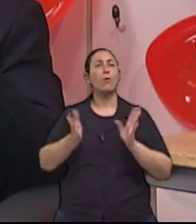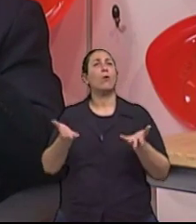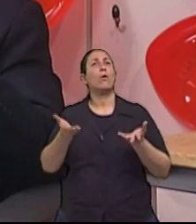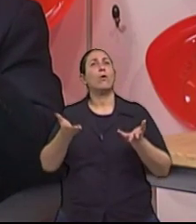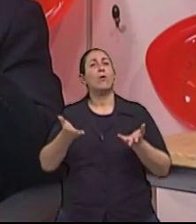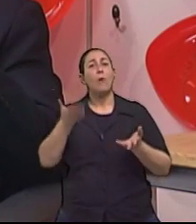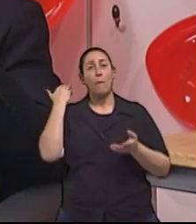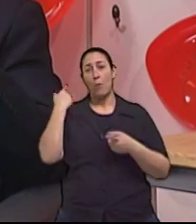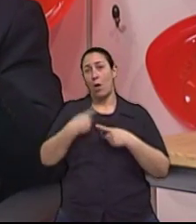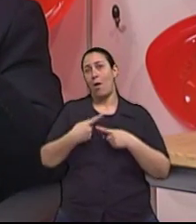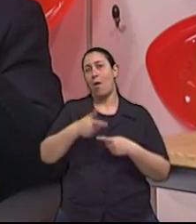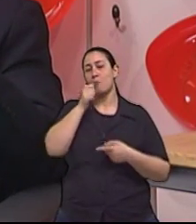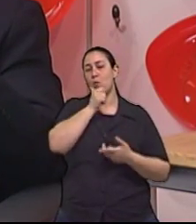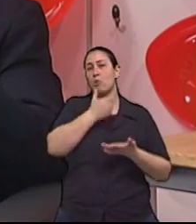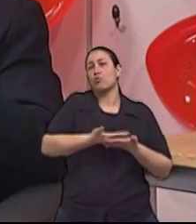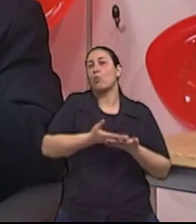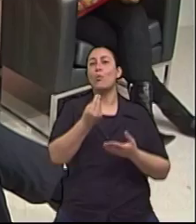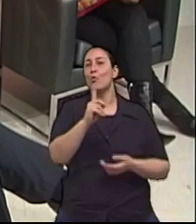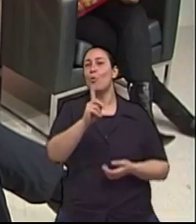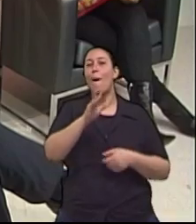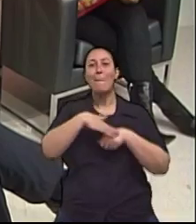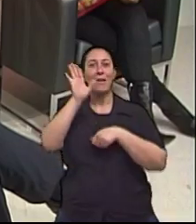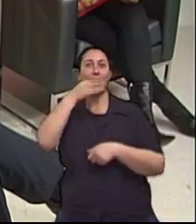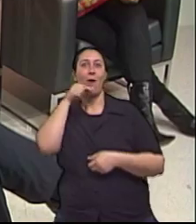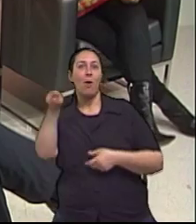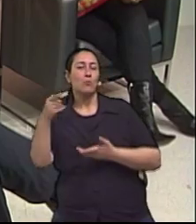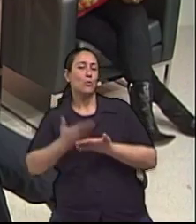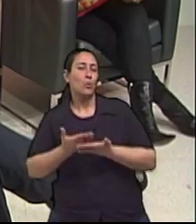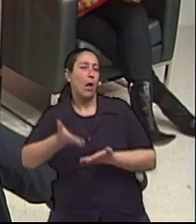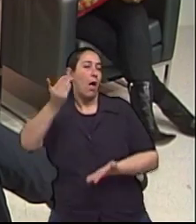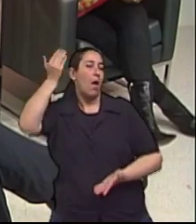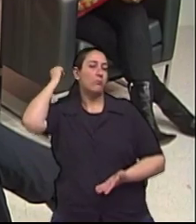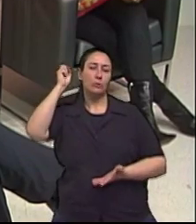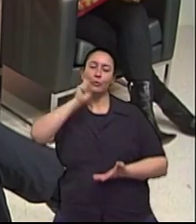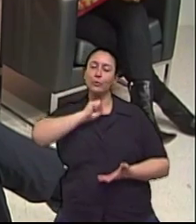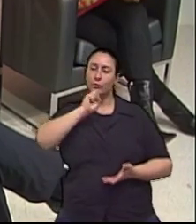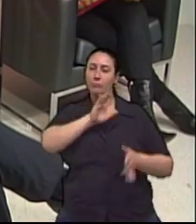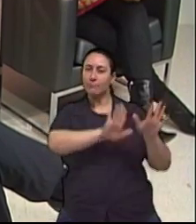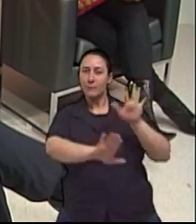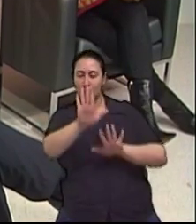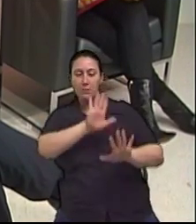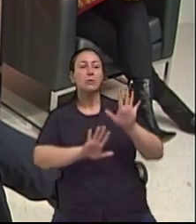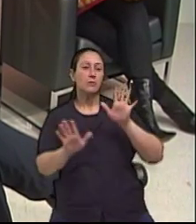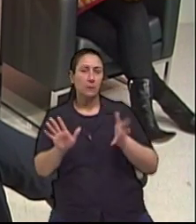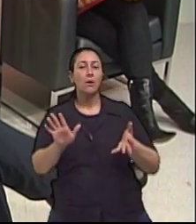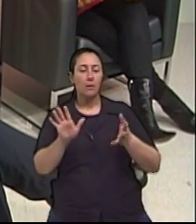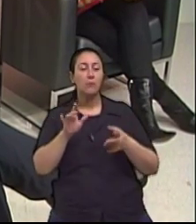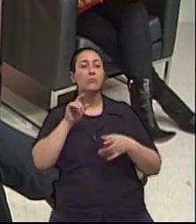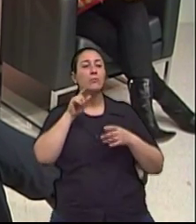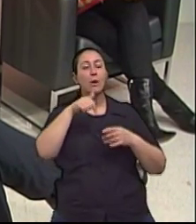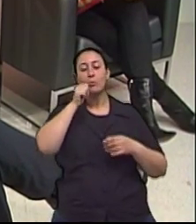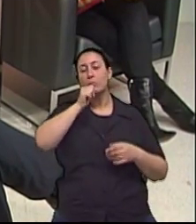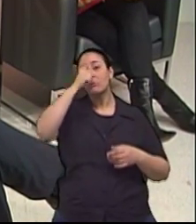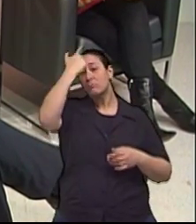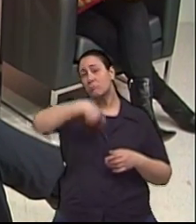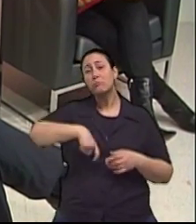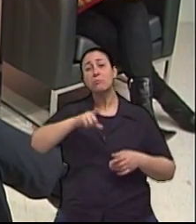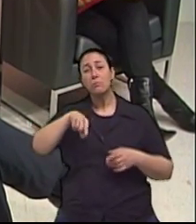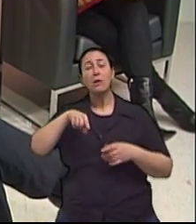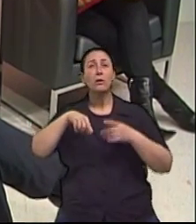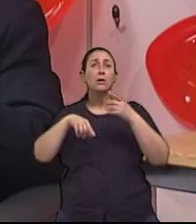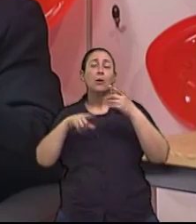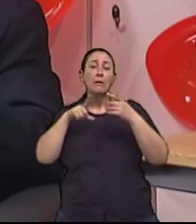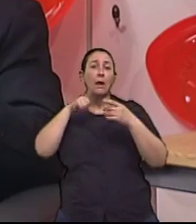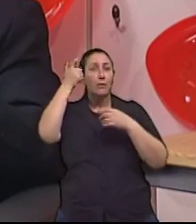estudavam tanto como os homens. Ou seja, o cérebro não veio sendo trabalhado. Isso, exatamente. A questão que nós chamamos de reserva